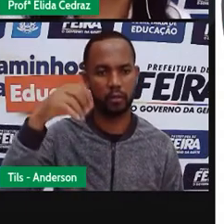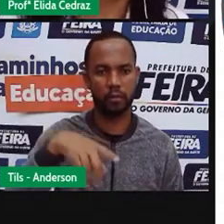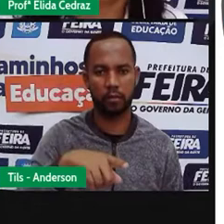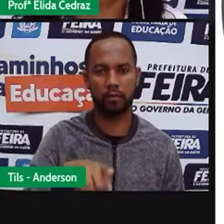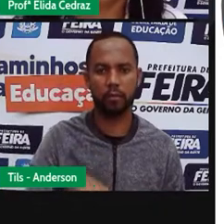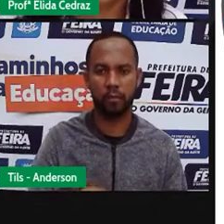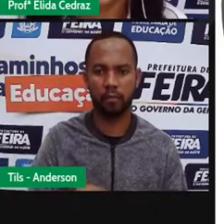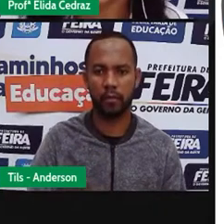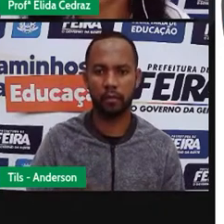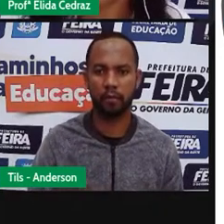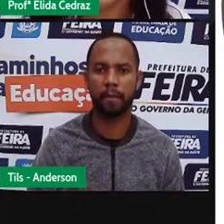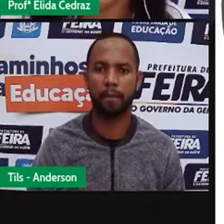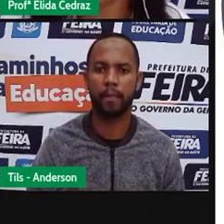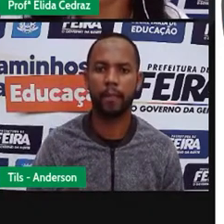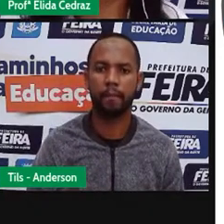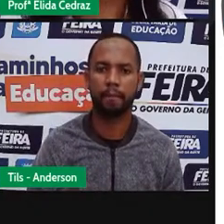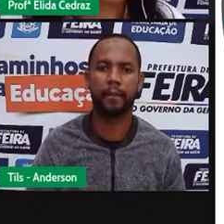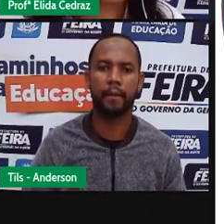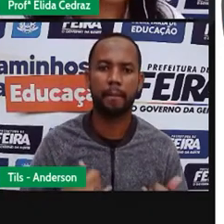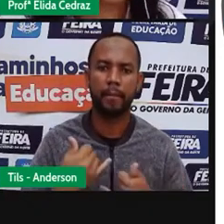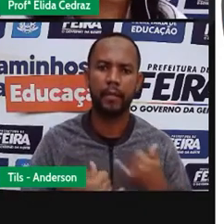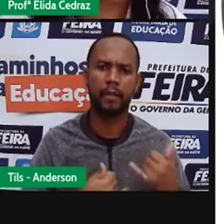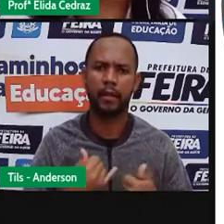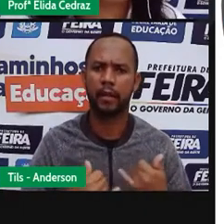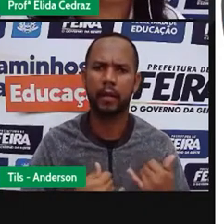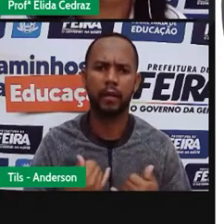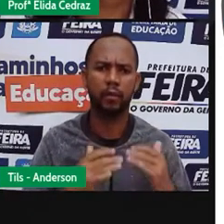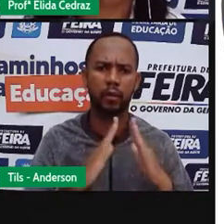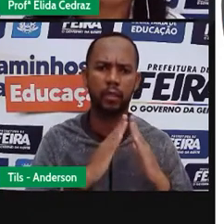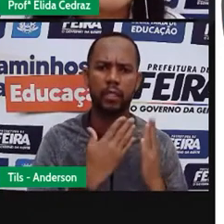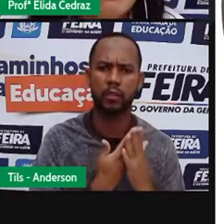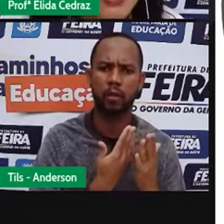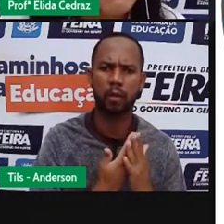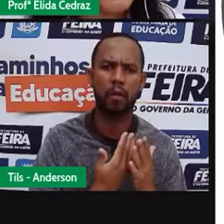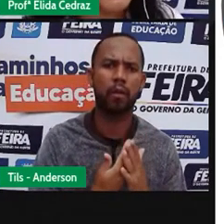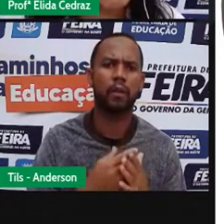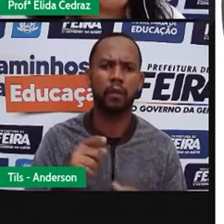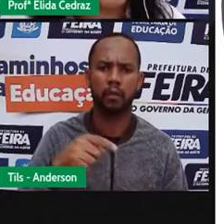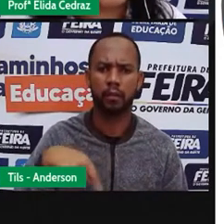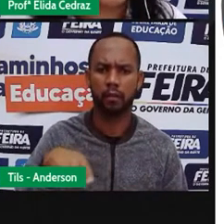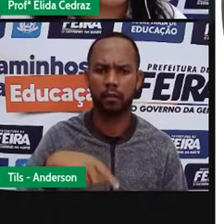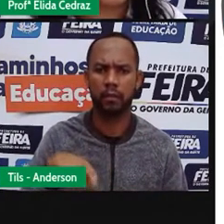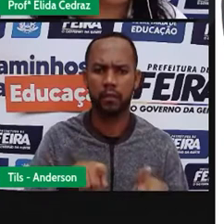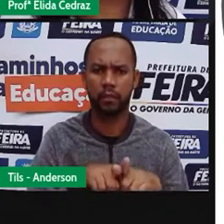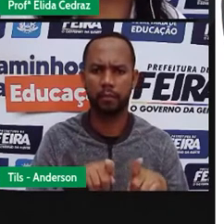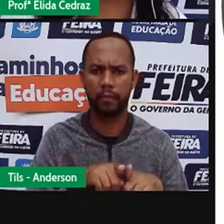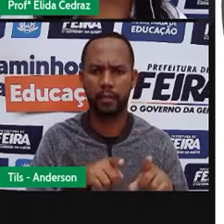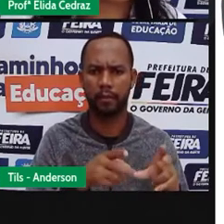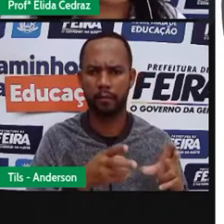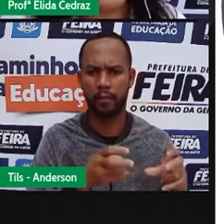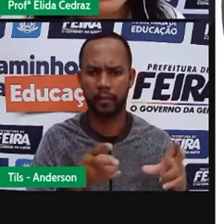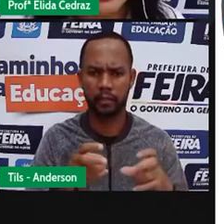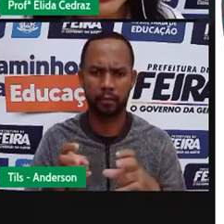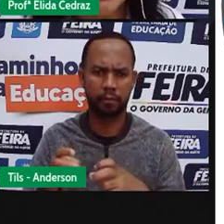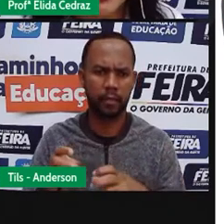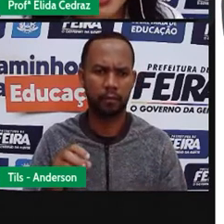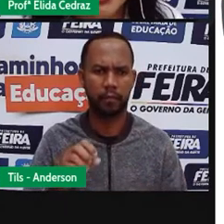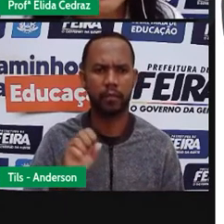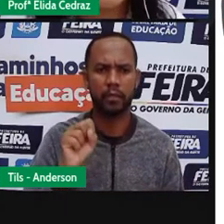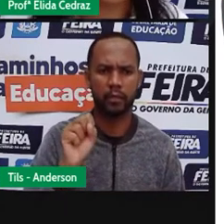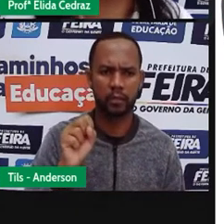Quando a gente está no parque, quando a gente está na escola, nós também percebemos isso. Todas as nossas